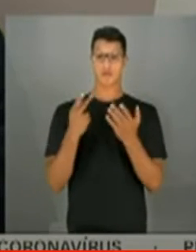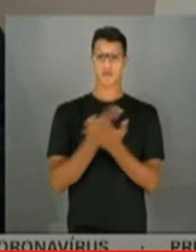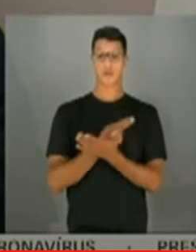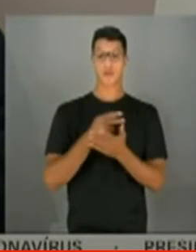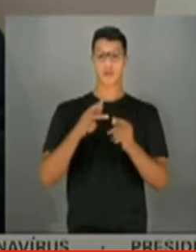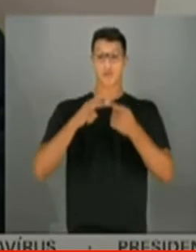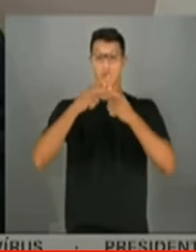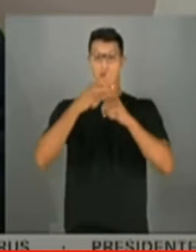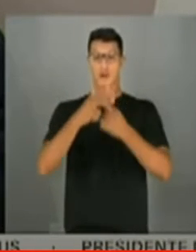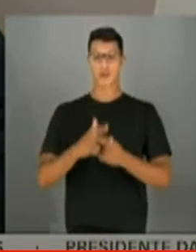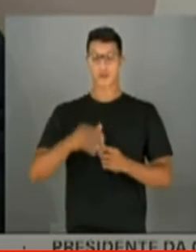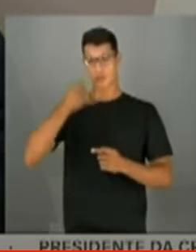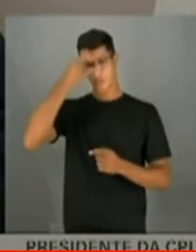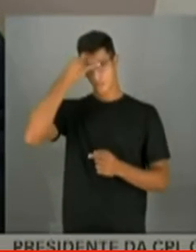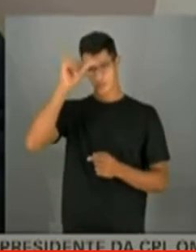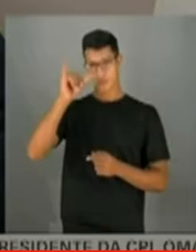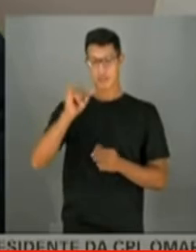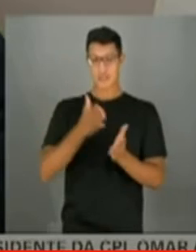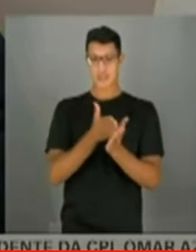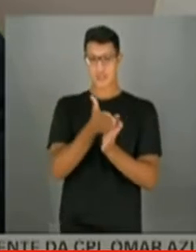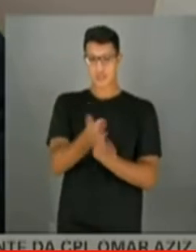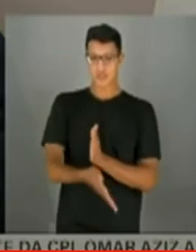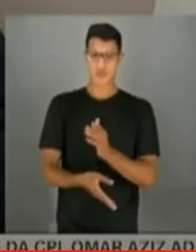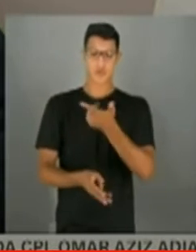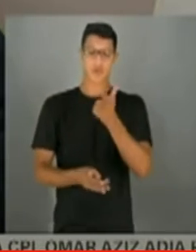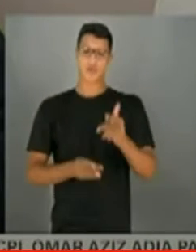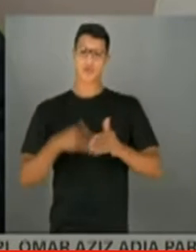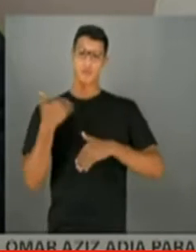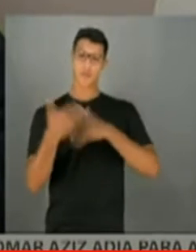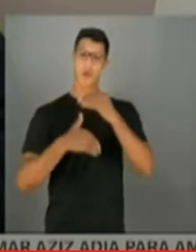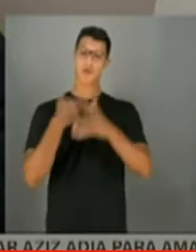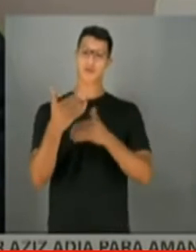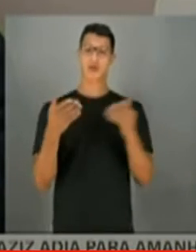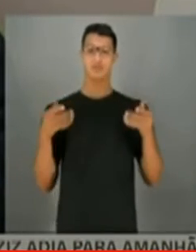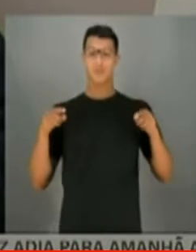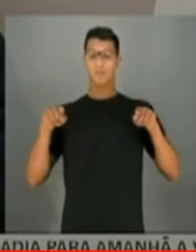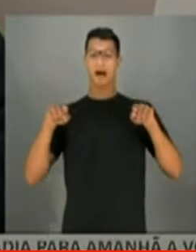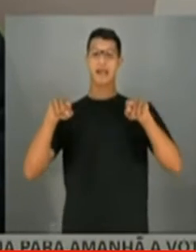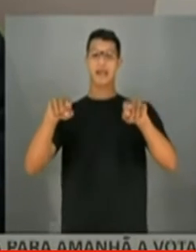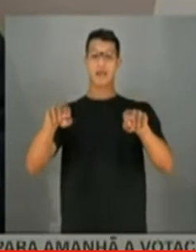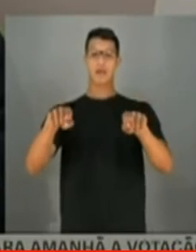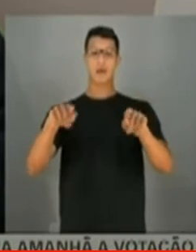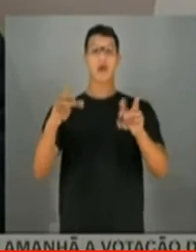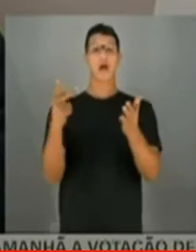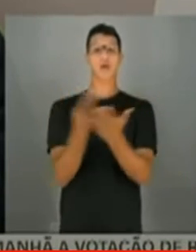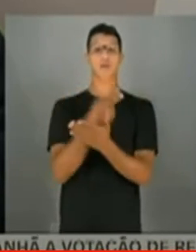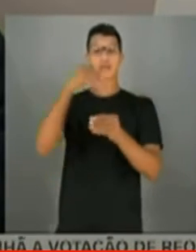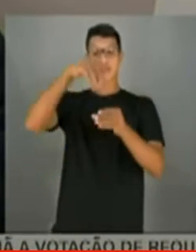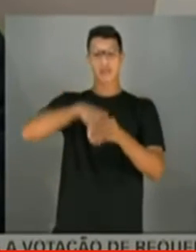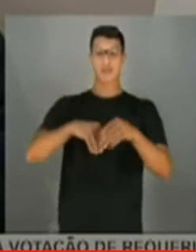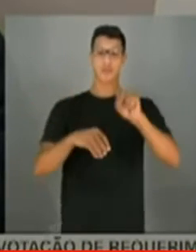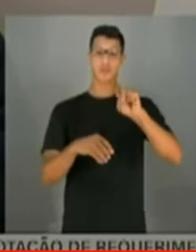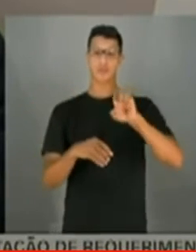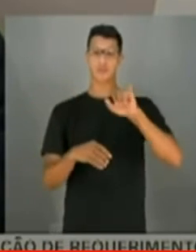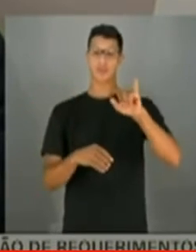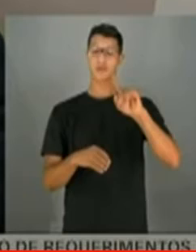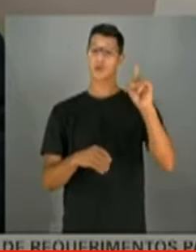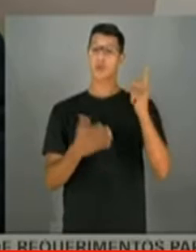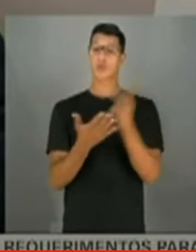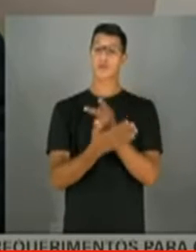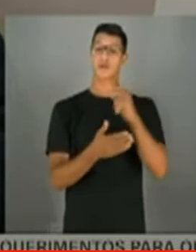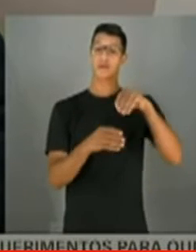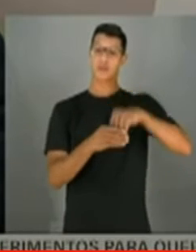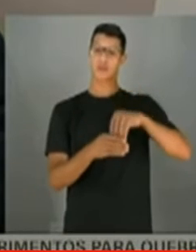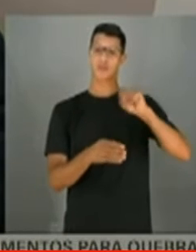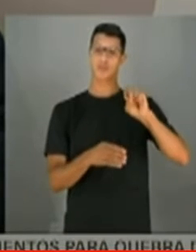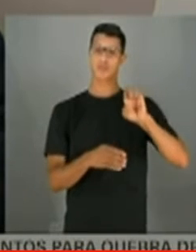correções, evitando desvio. Ou seja, não há um processo paralelo. O processo acontece dentro do SEI. Ele não acontecia dentro do